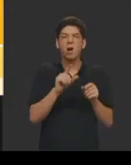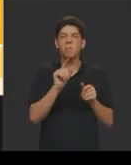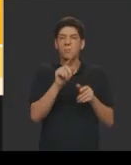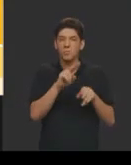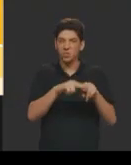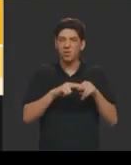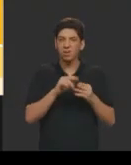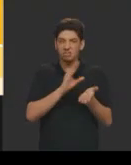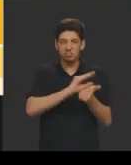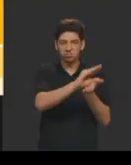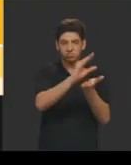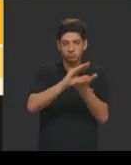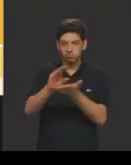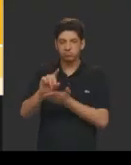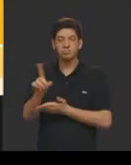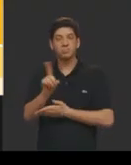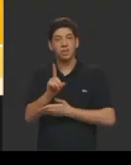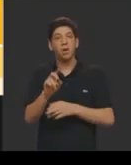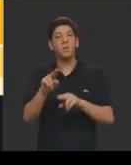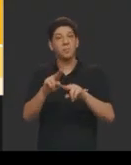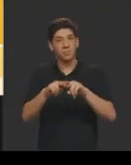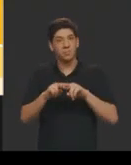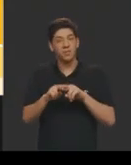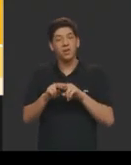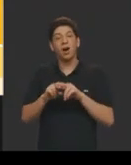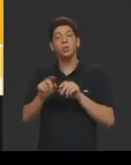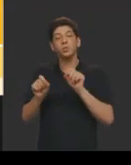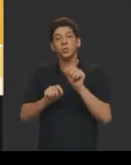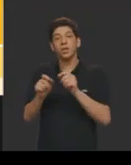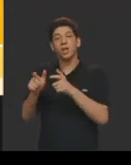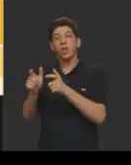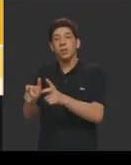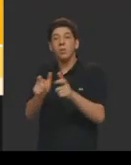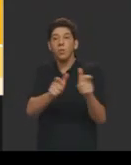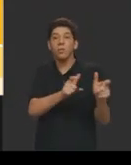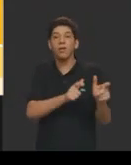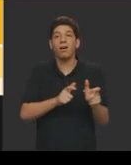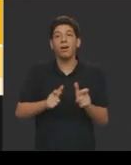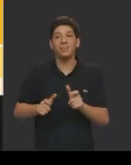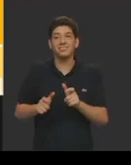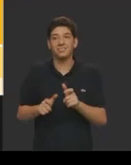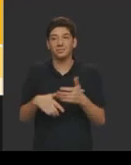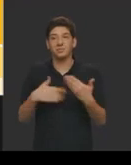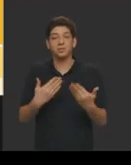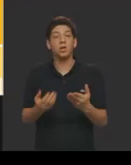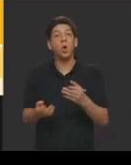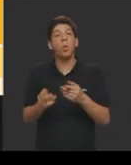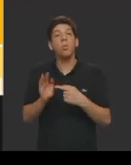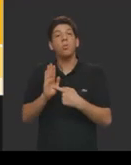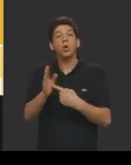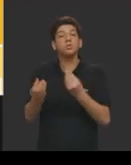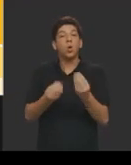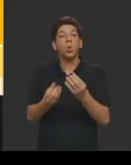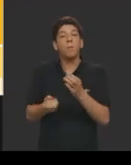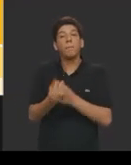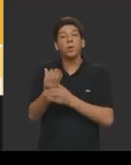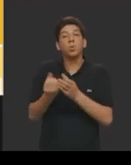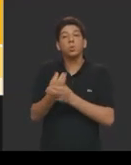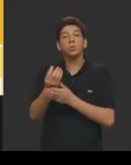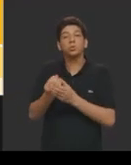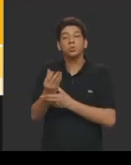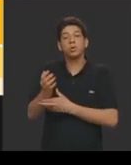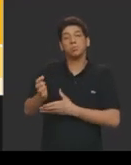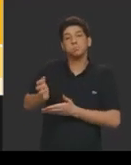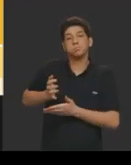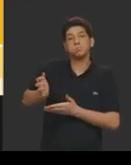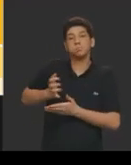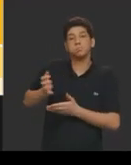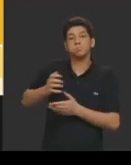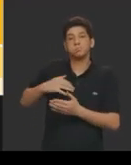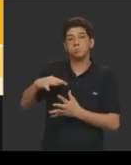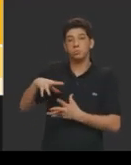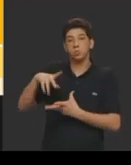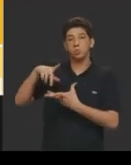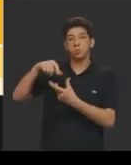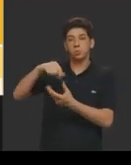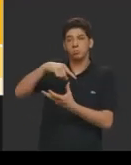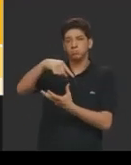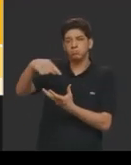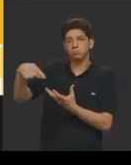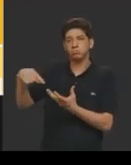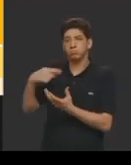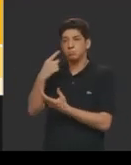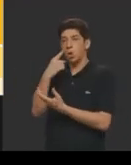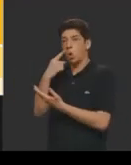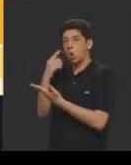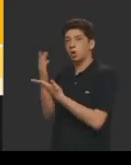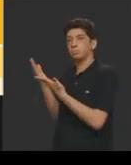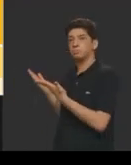alocação, e ele vai mostrar aqui a produção de riqueza no mundo, e vai mostrar como se essa riqueza fosse